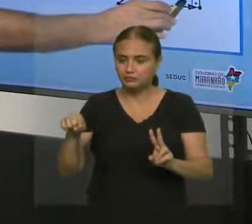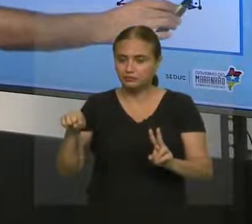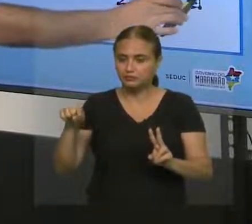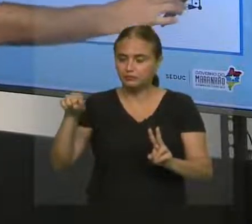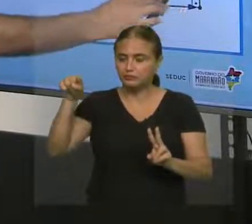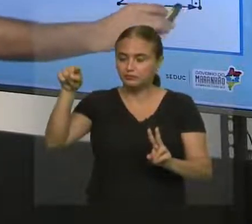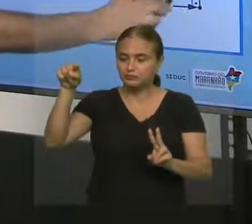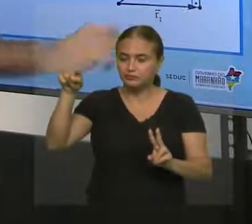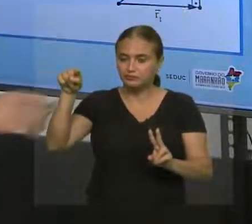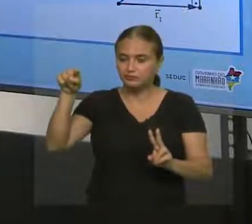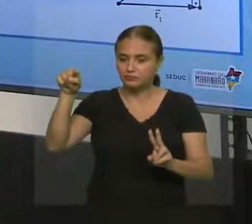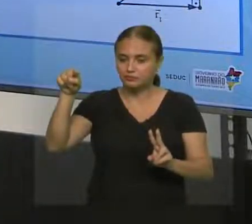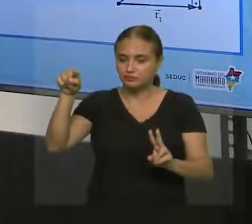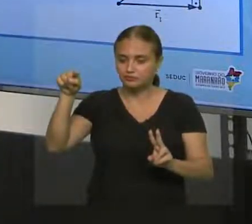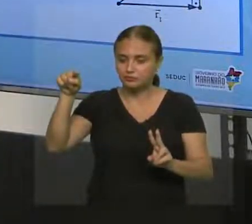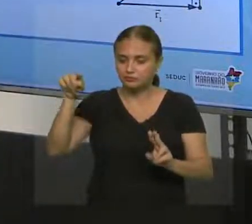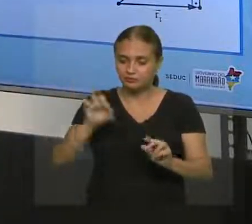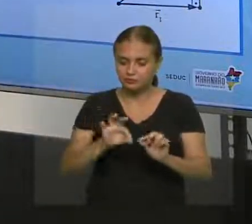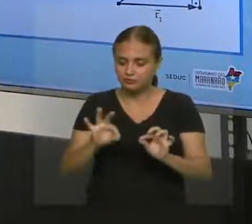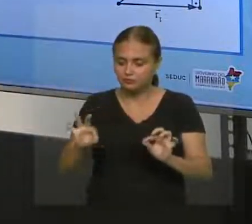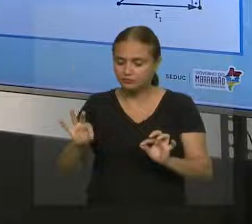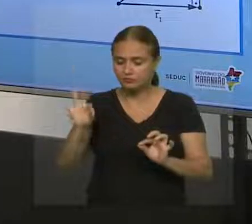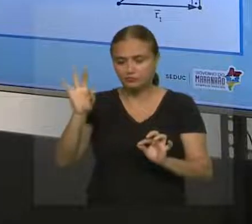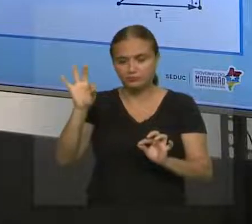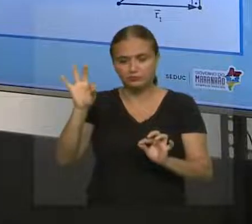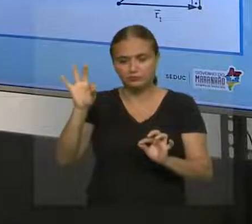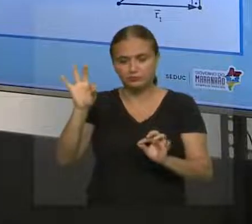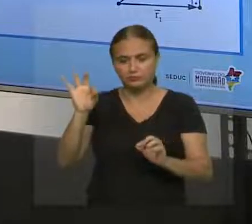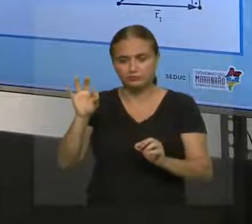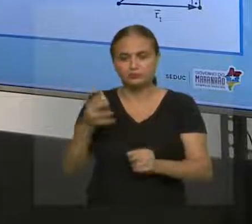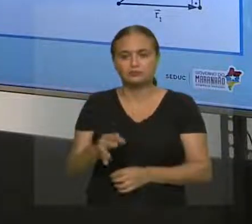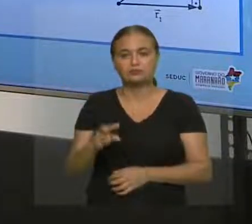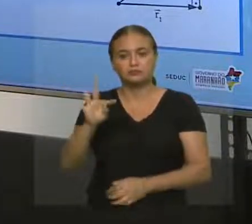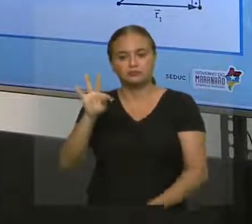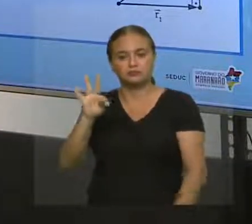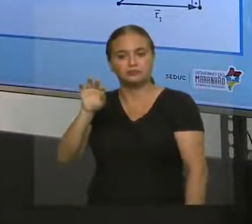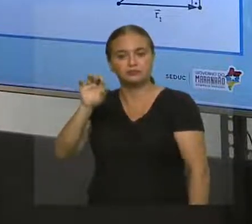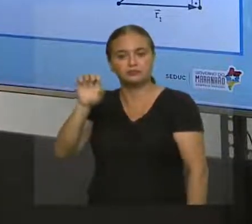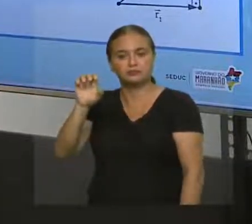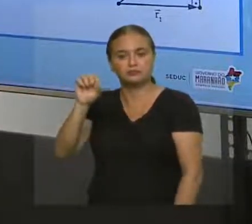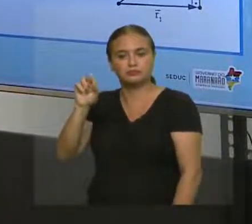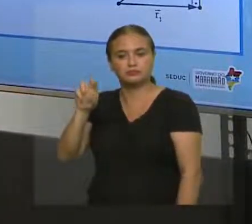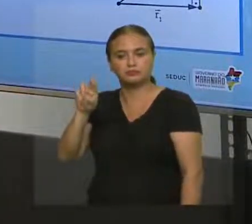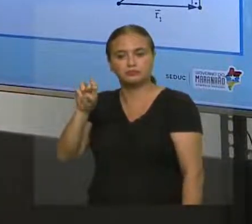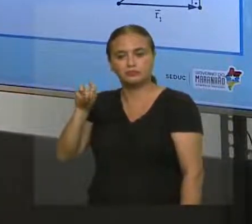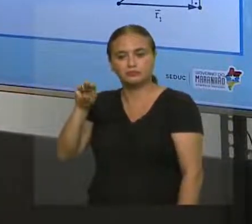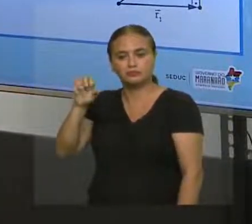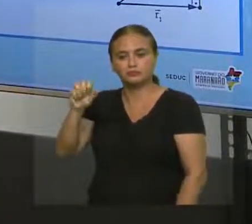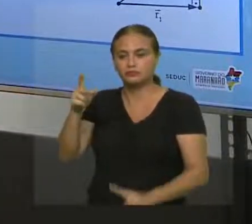final do último. Continua sendo perpendicular, continua aplicando o teorema de Pitágoras. Aí eu tenho